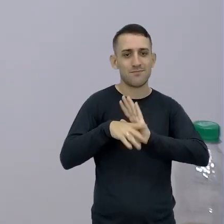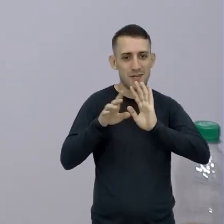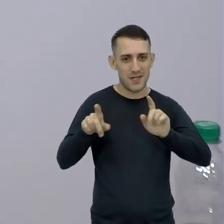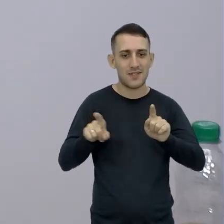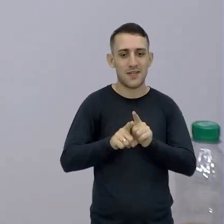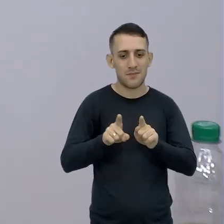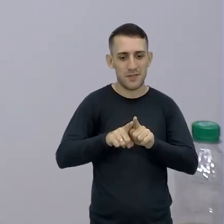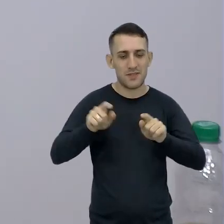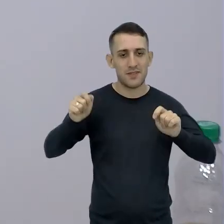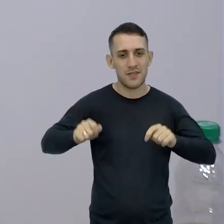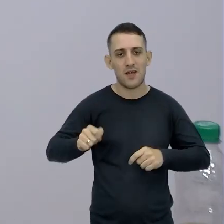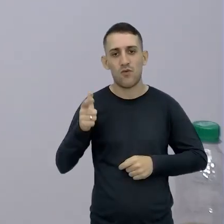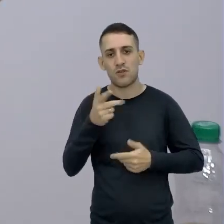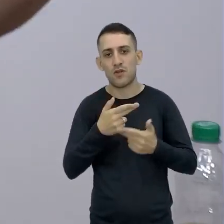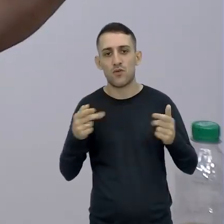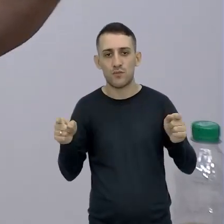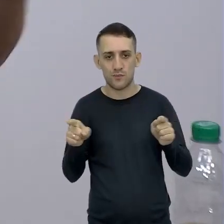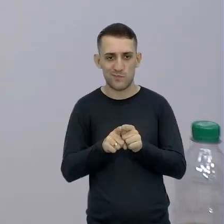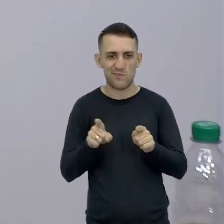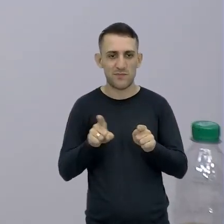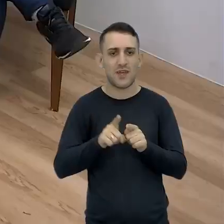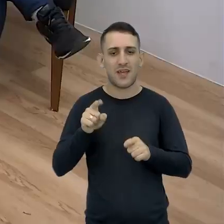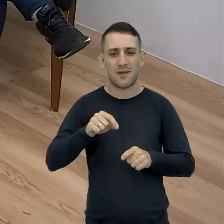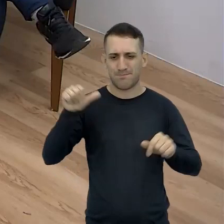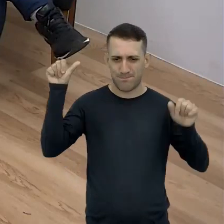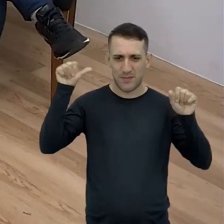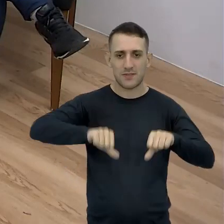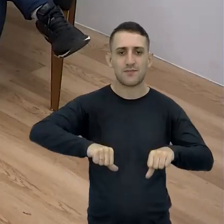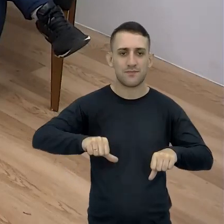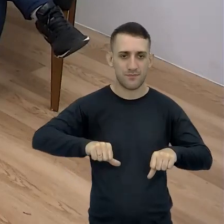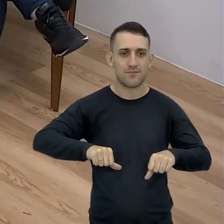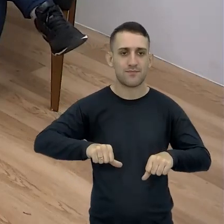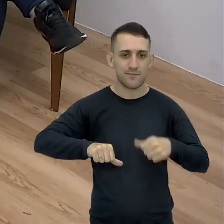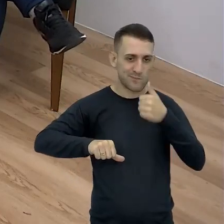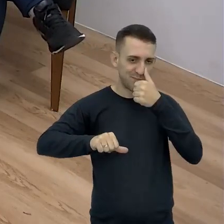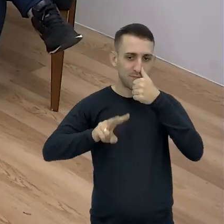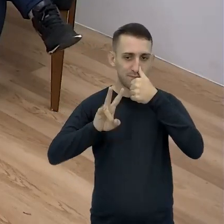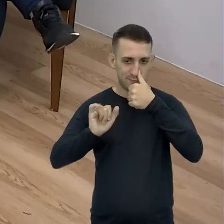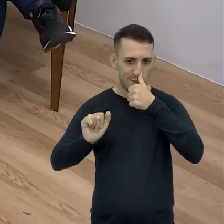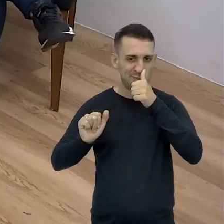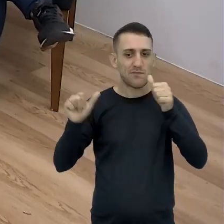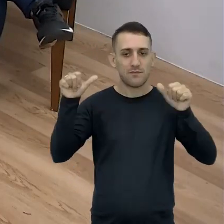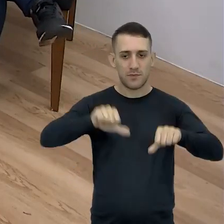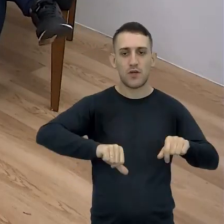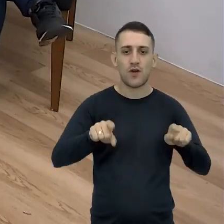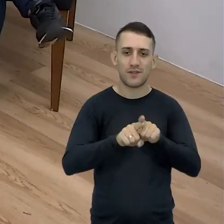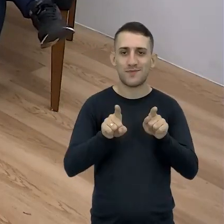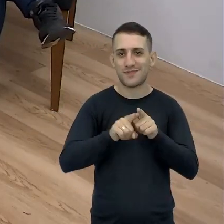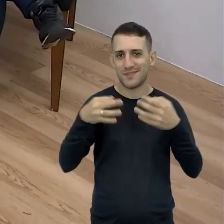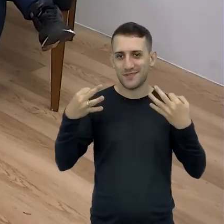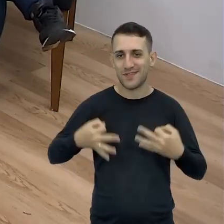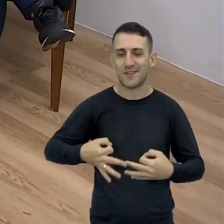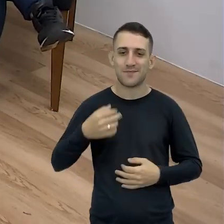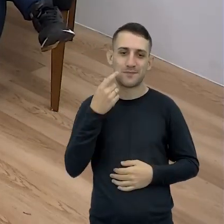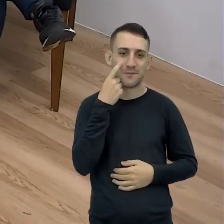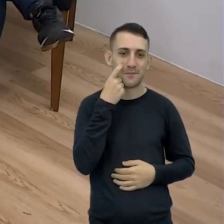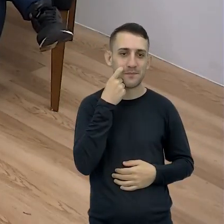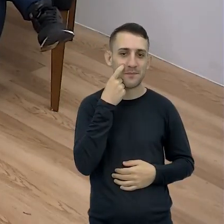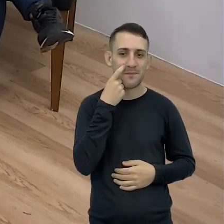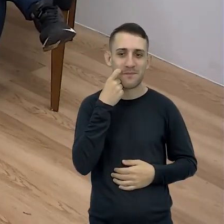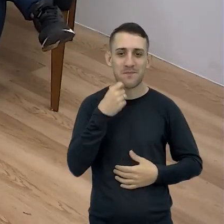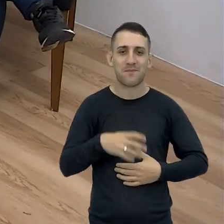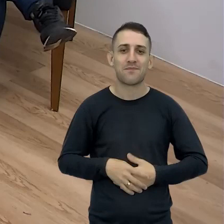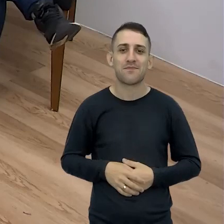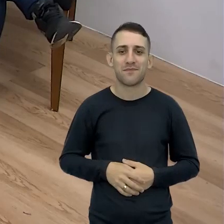Mas por conta dessa Exatamente Radical Exatamente Do extremo Ela vai no extremo Ela vai no extremo Da